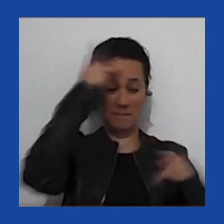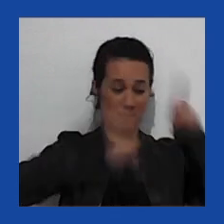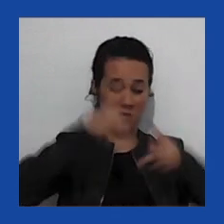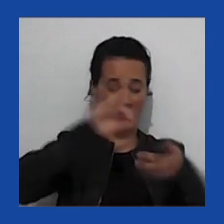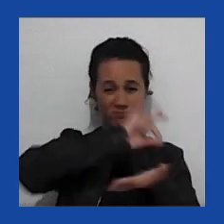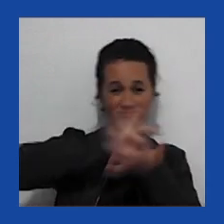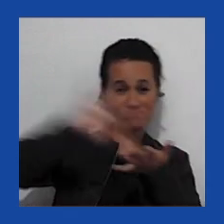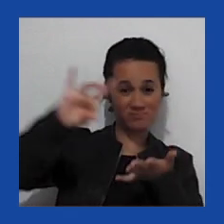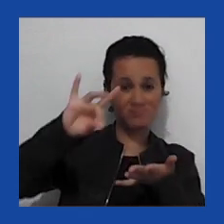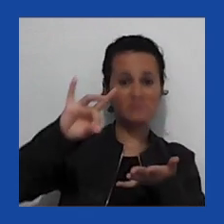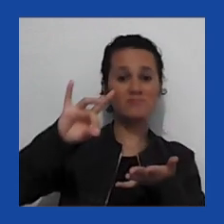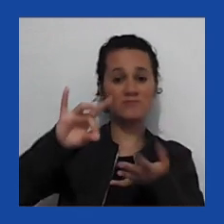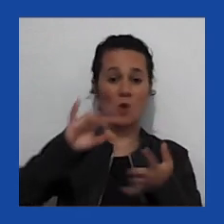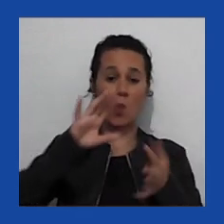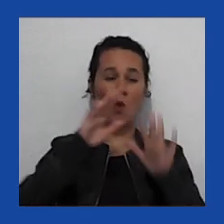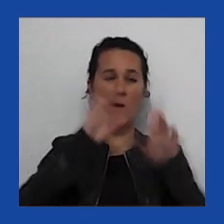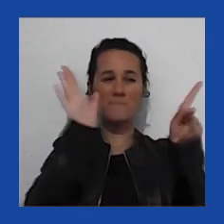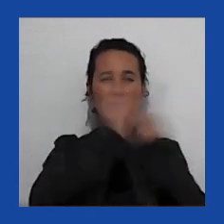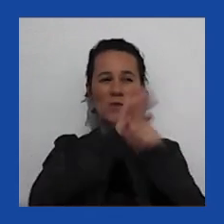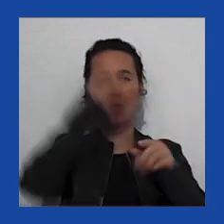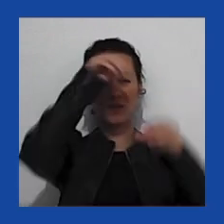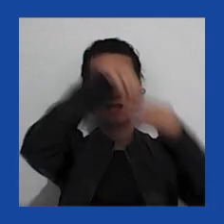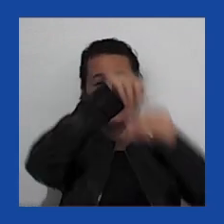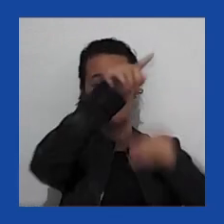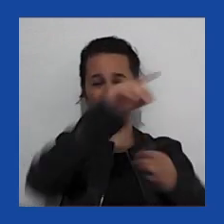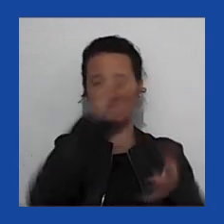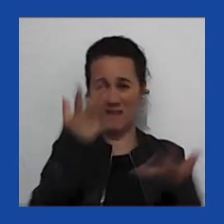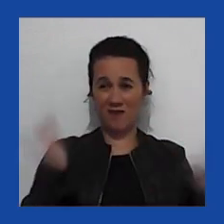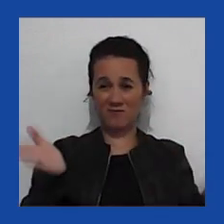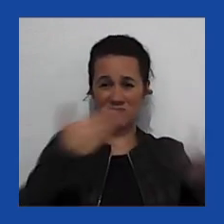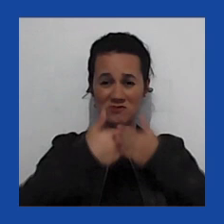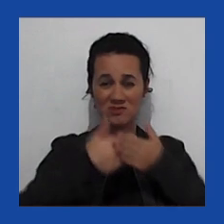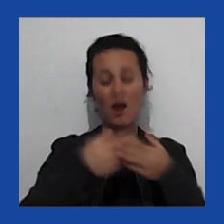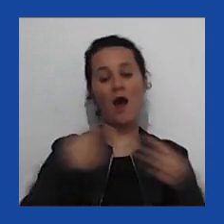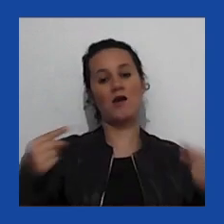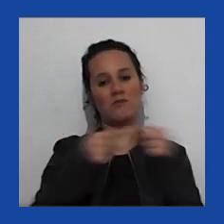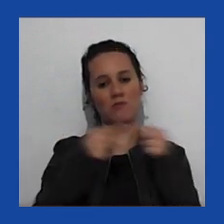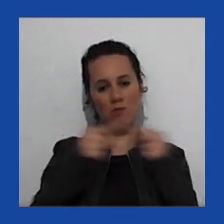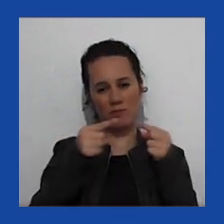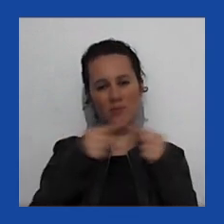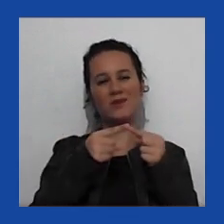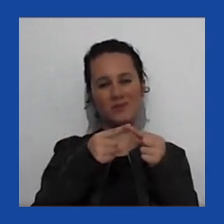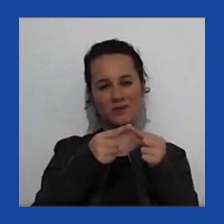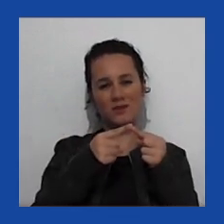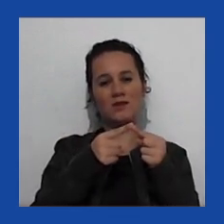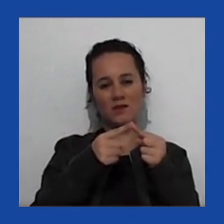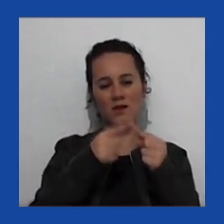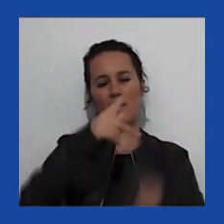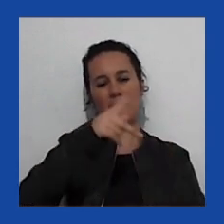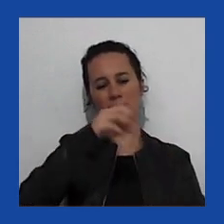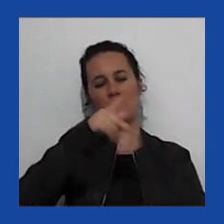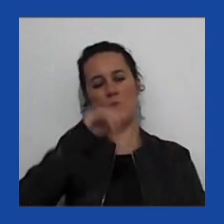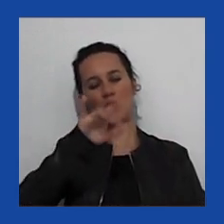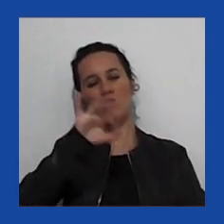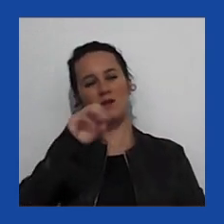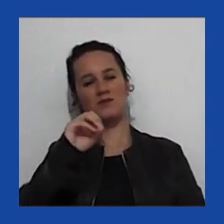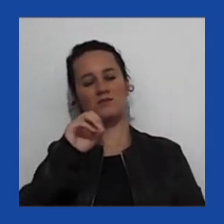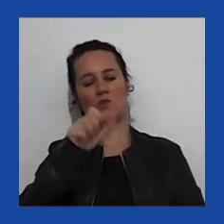fechar o Congresso, isso é populismo autoritário em ação.